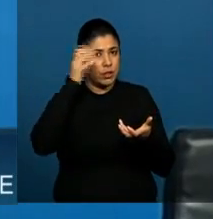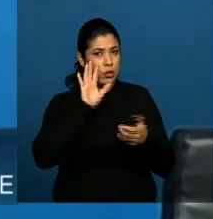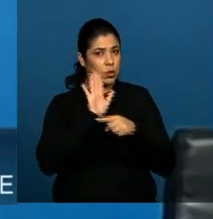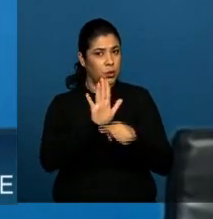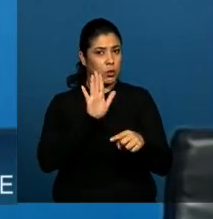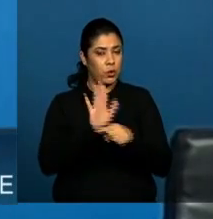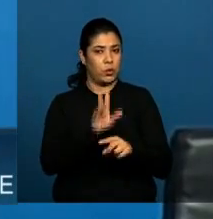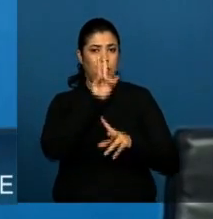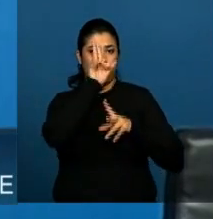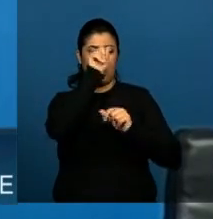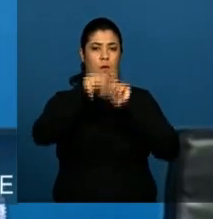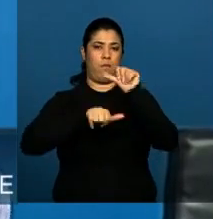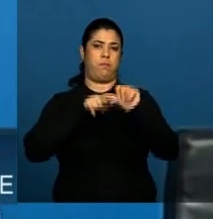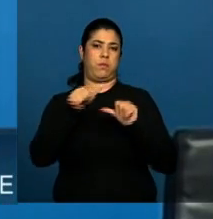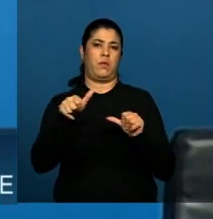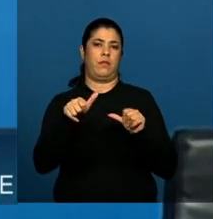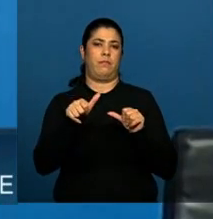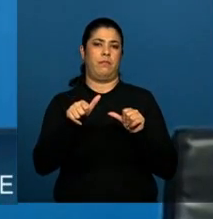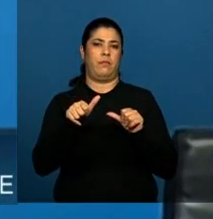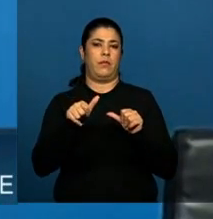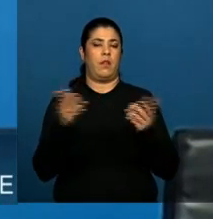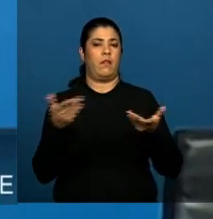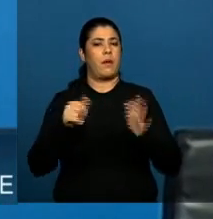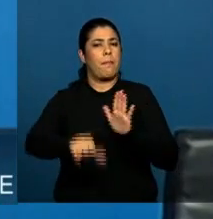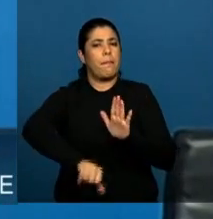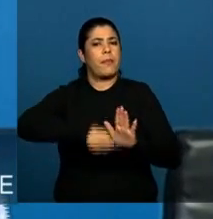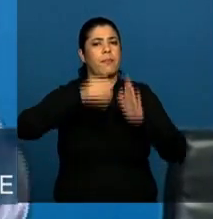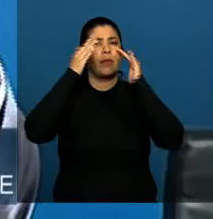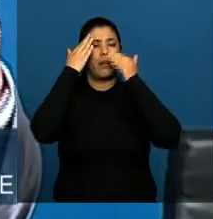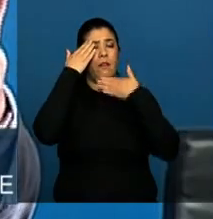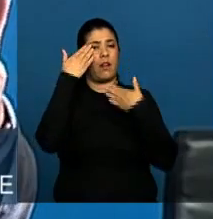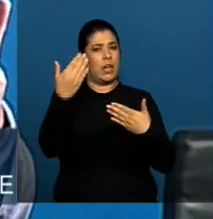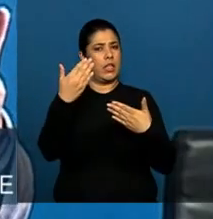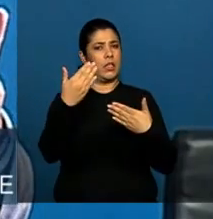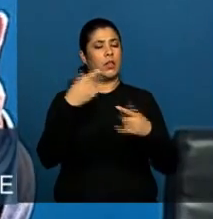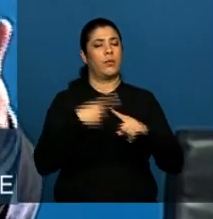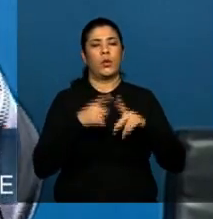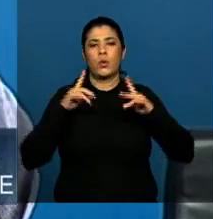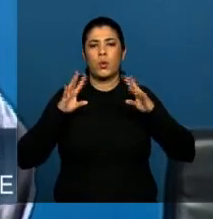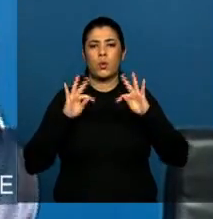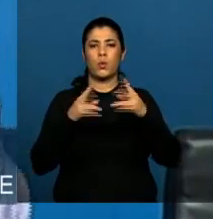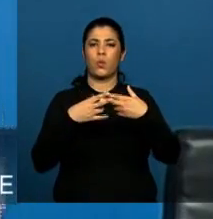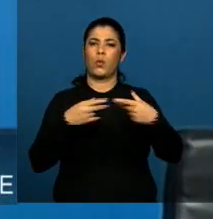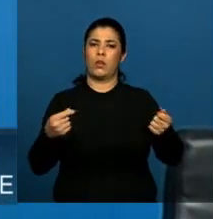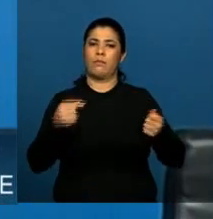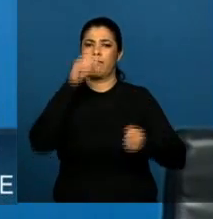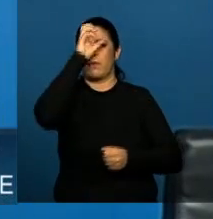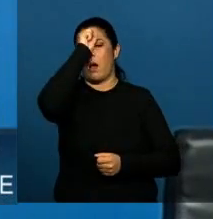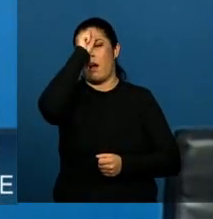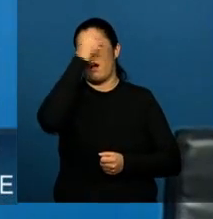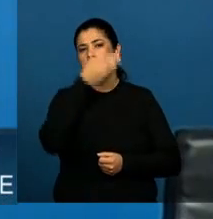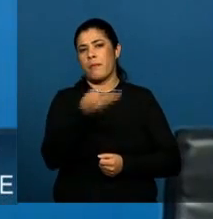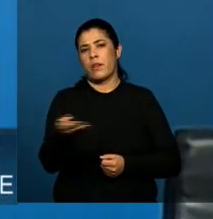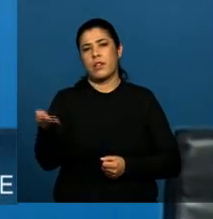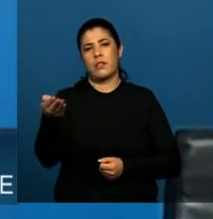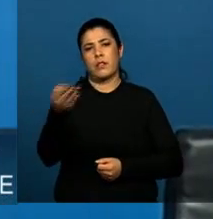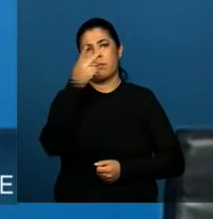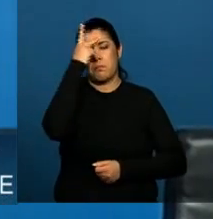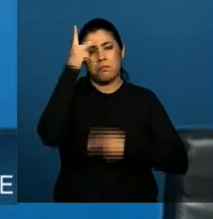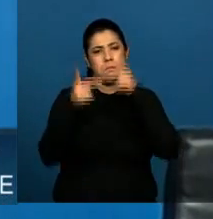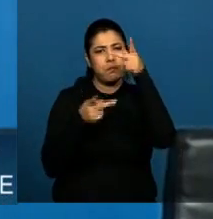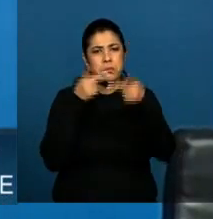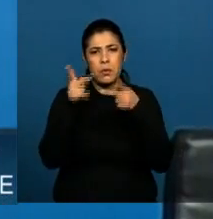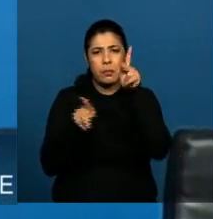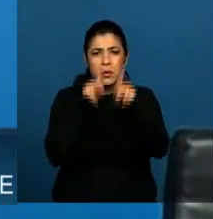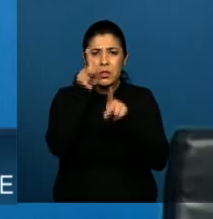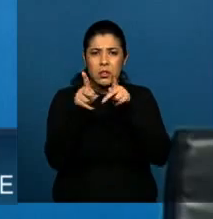Nacional. Eu, pessoalmente, quero aqui, publicamente, agradecer por tudo que pude aprender com todos os que participaram desse grande processo. Eu